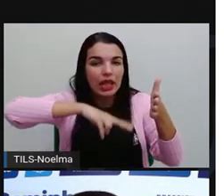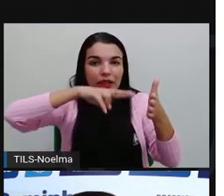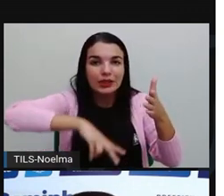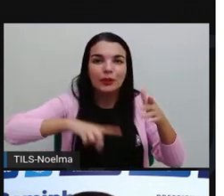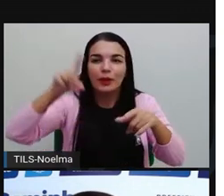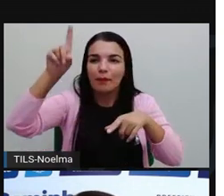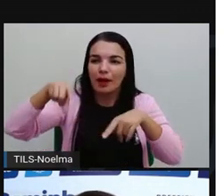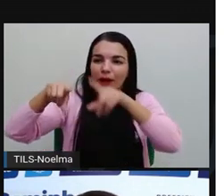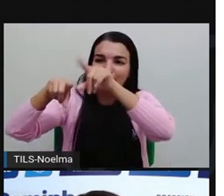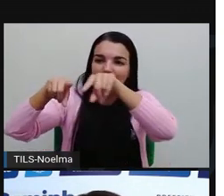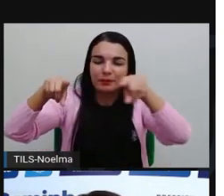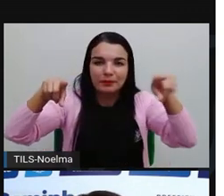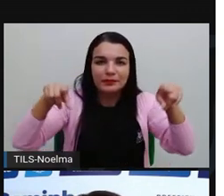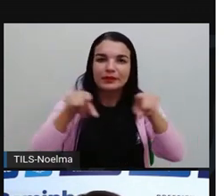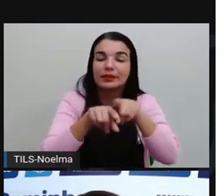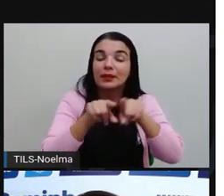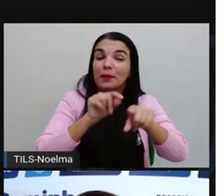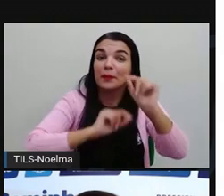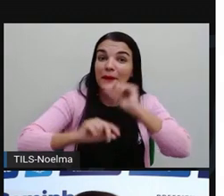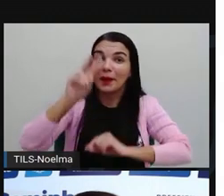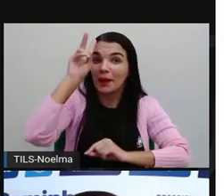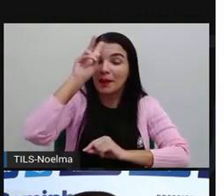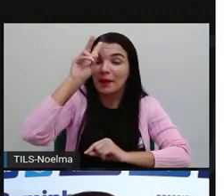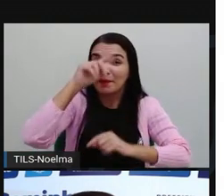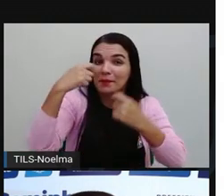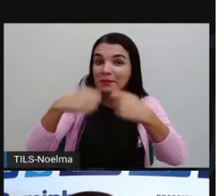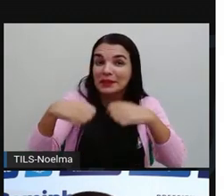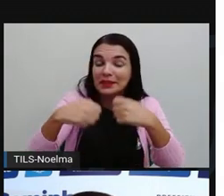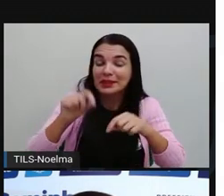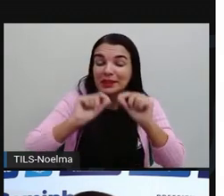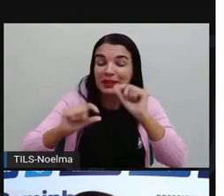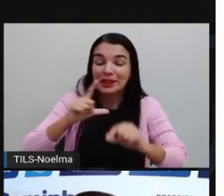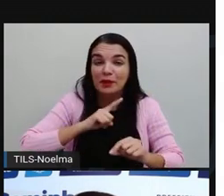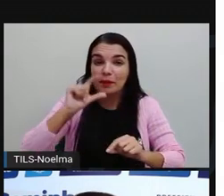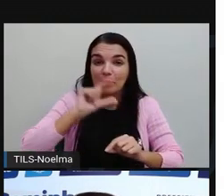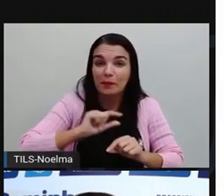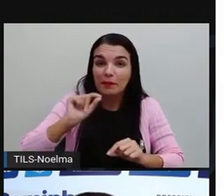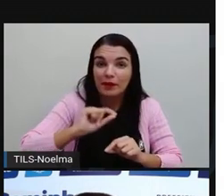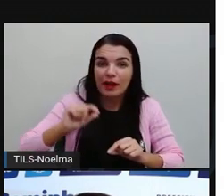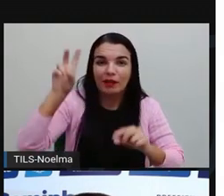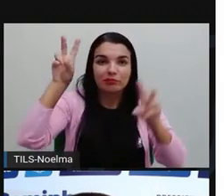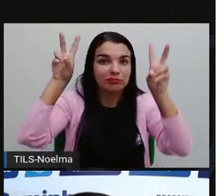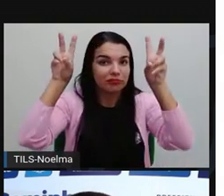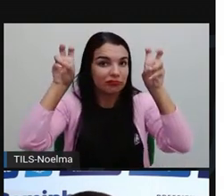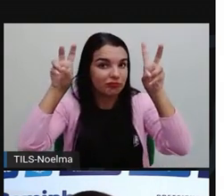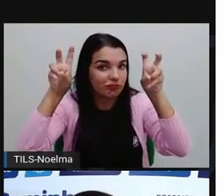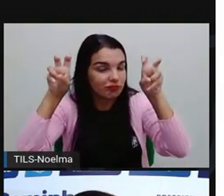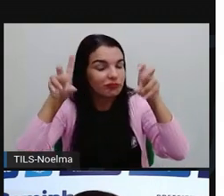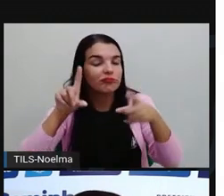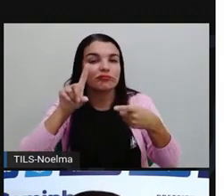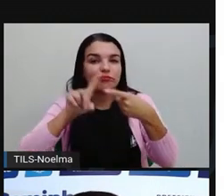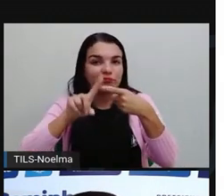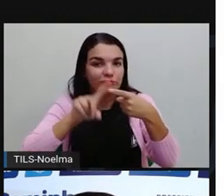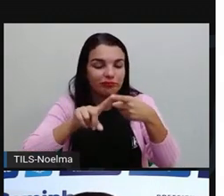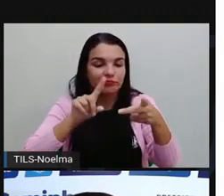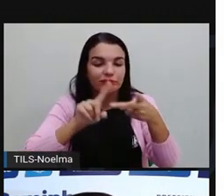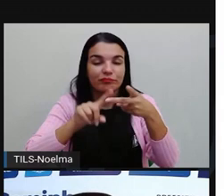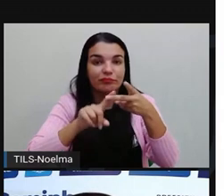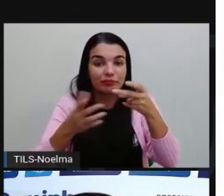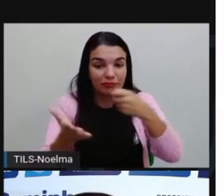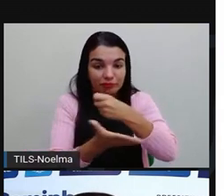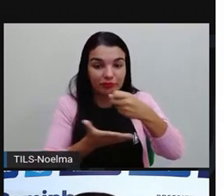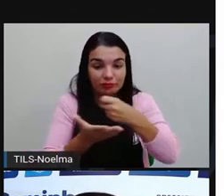gráficos, lembrando que nos gráficos ele sempre tem que ter um título, a fonte,